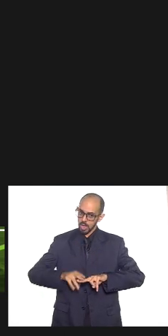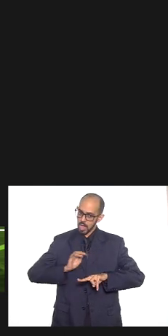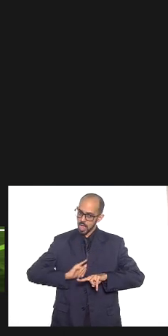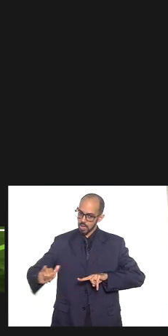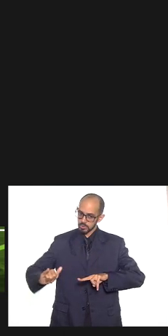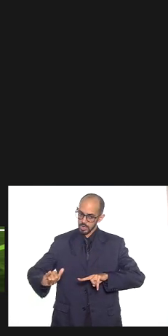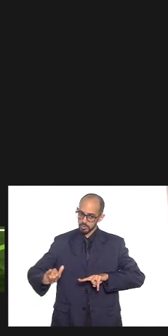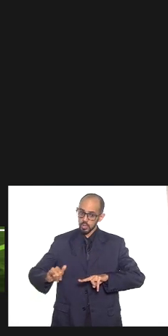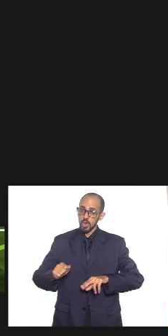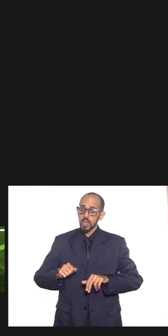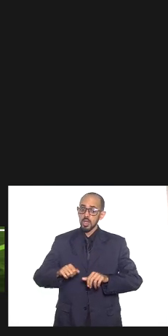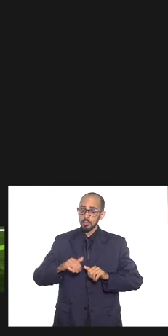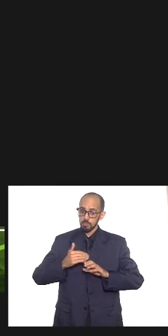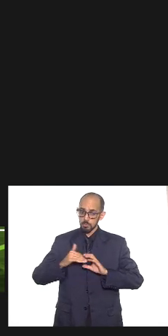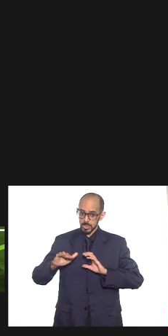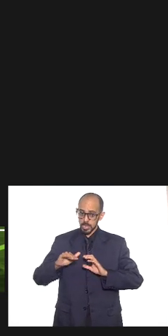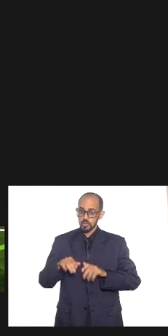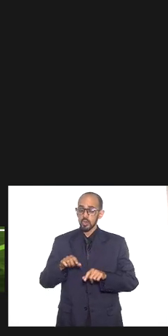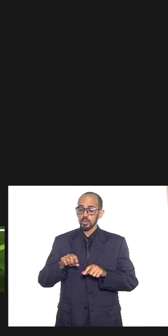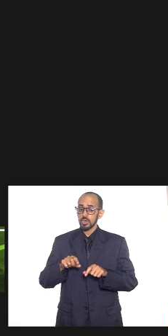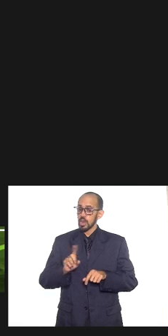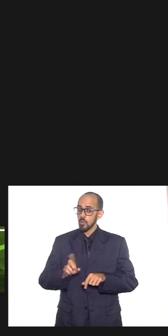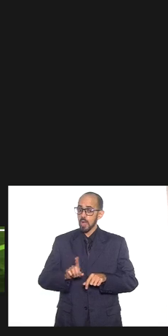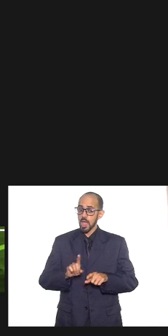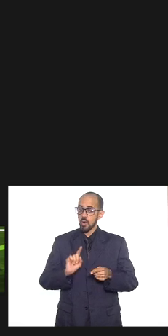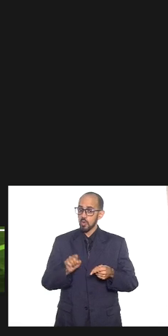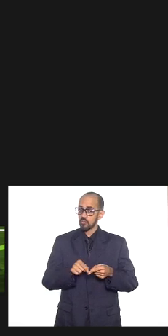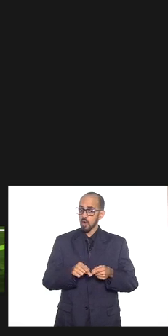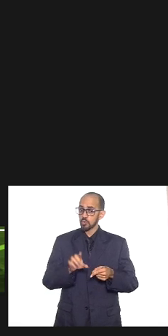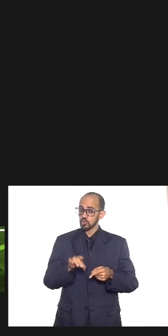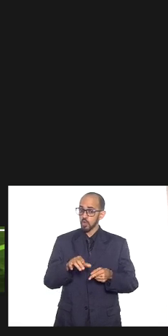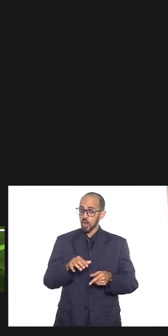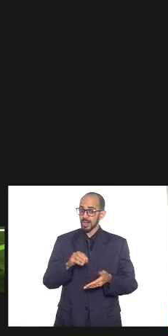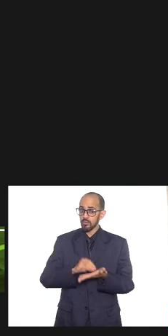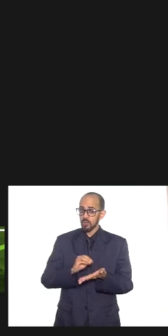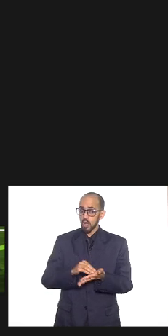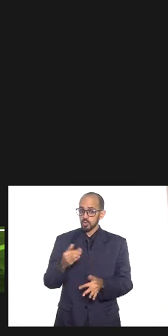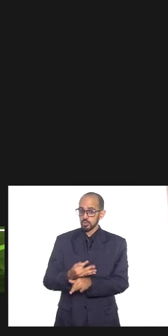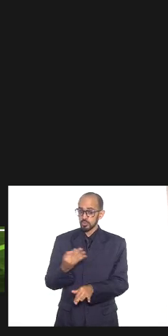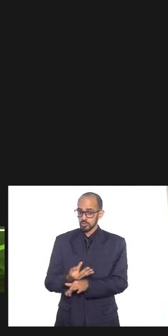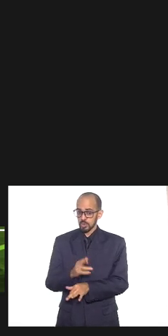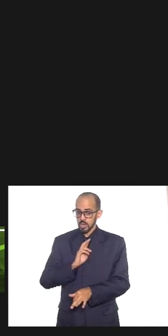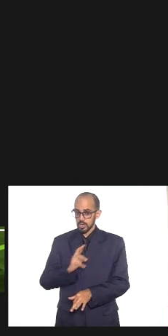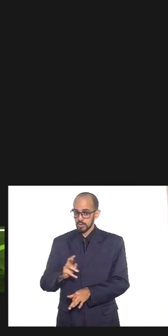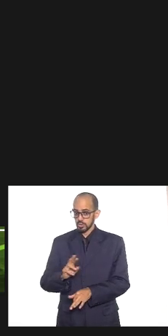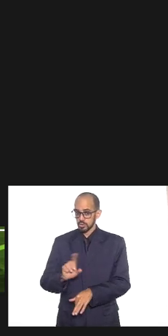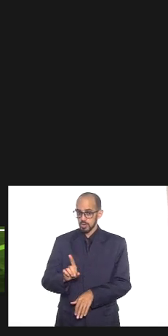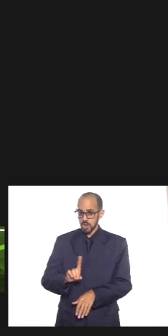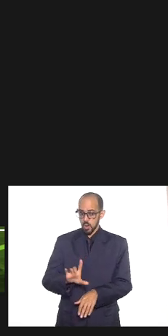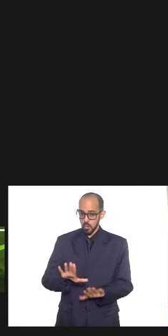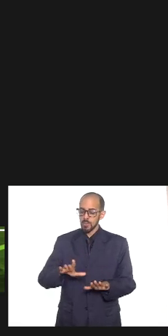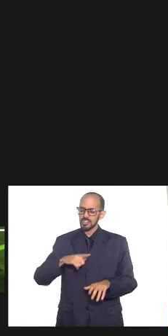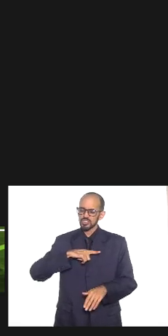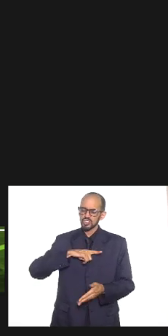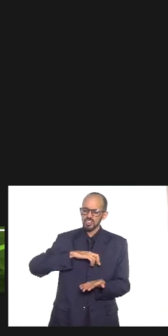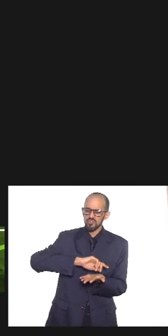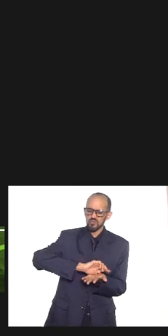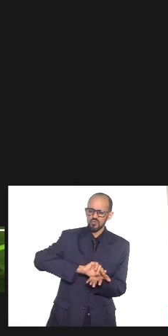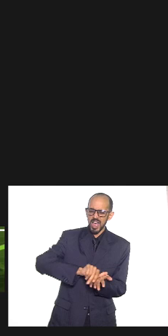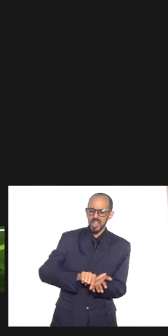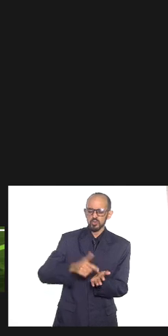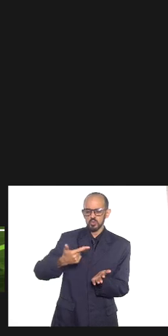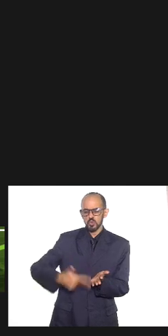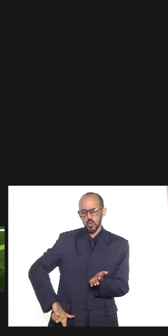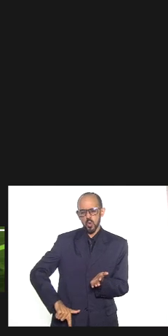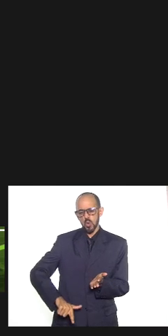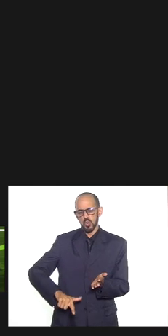não se focaram exclusivamente na intolerância mas eles foram passando da intolerância com uma série de outros delitos